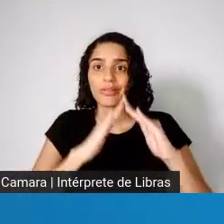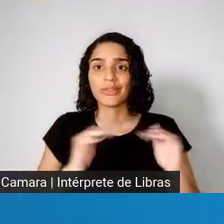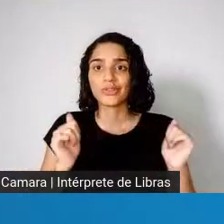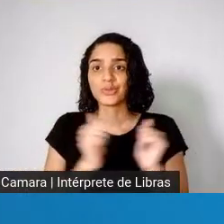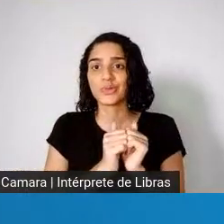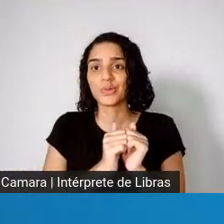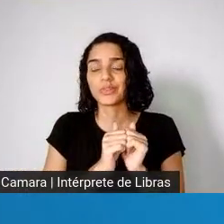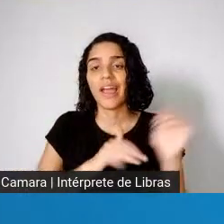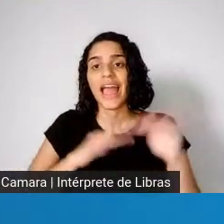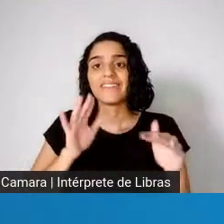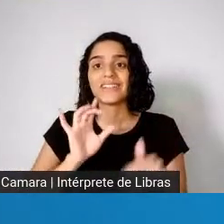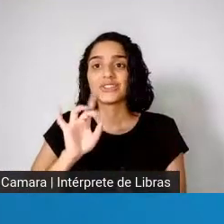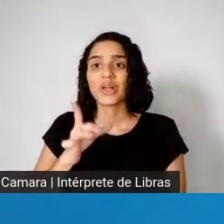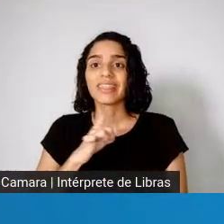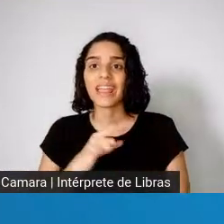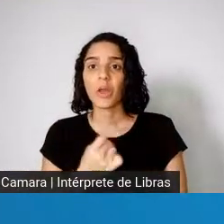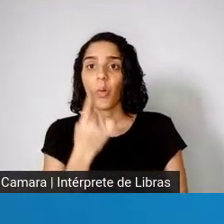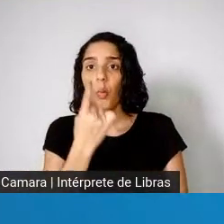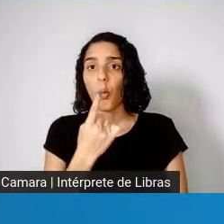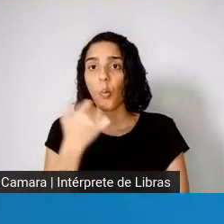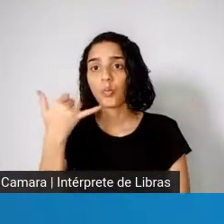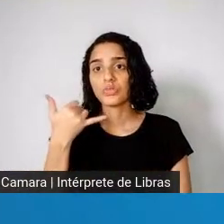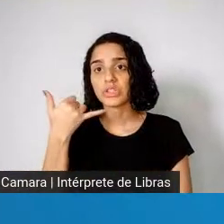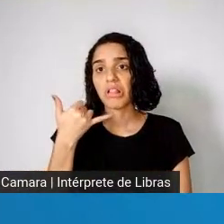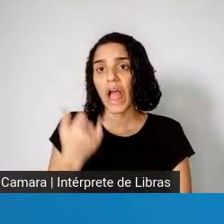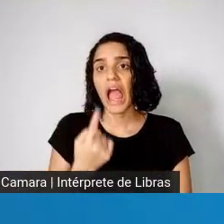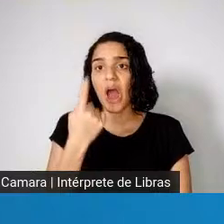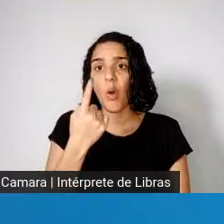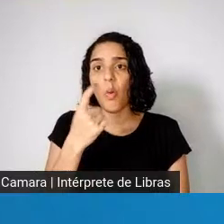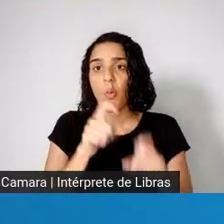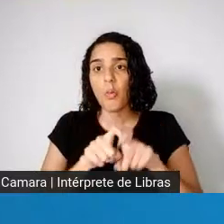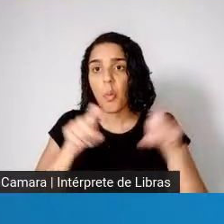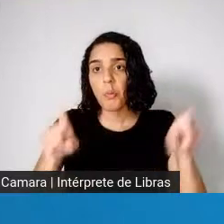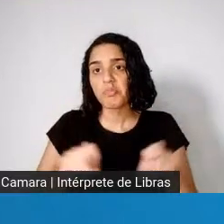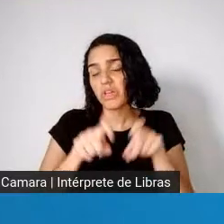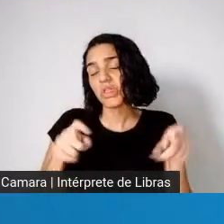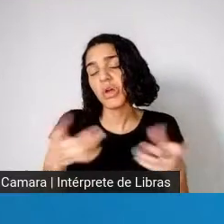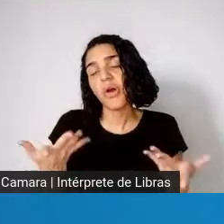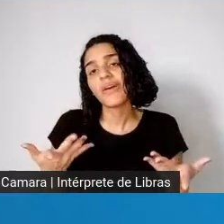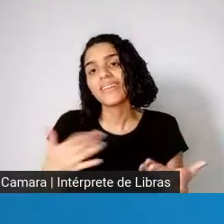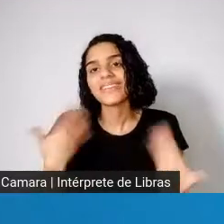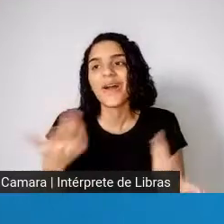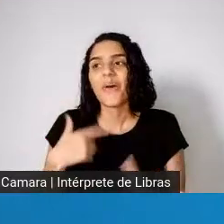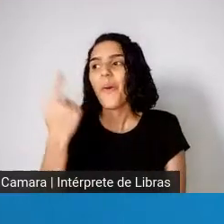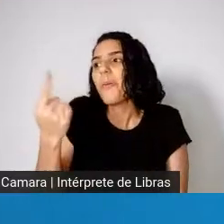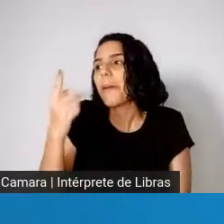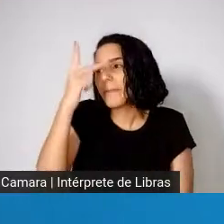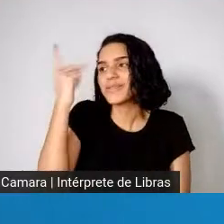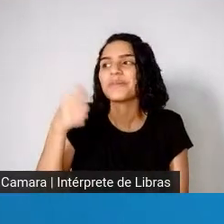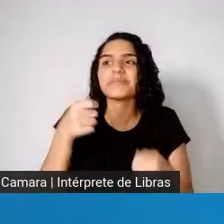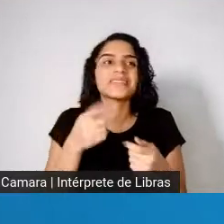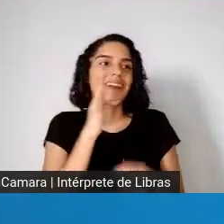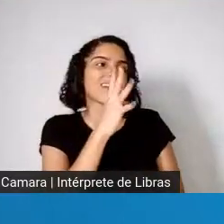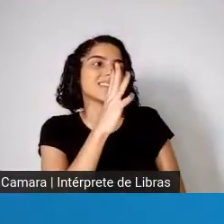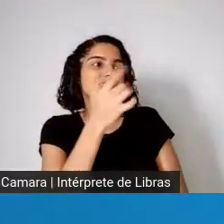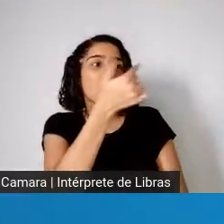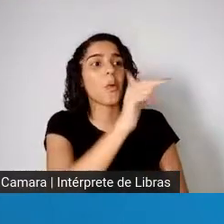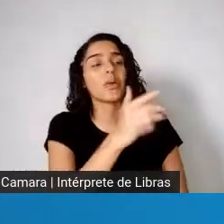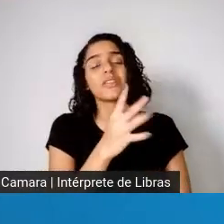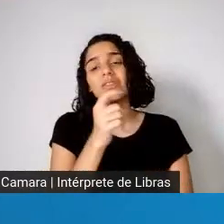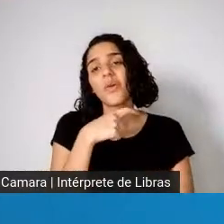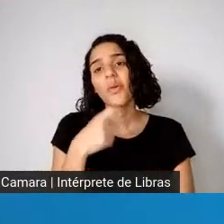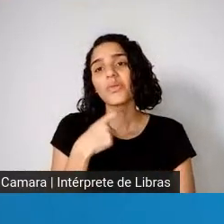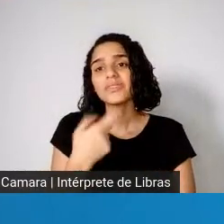é um que tem que assistir a aula, outros não. Então, é uma situação, não é simples, abre,